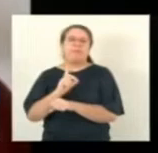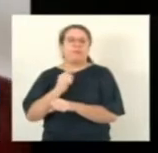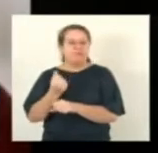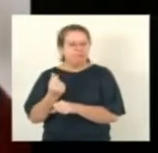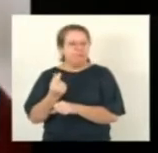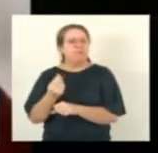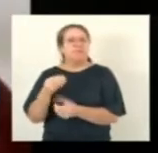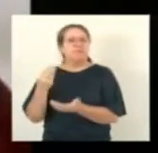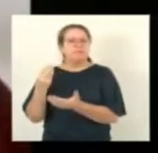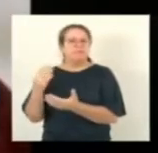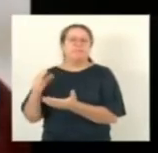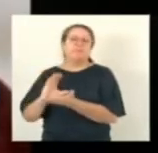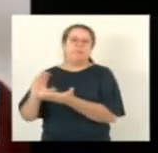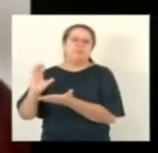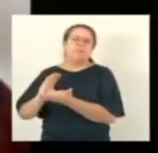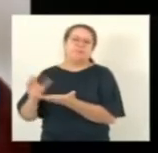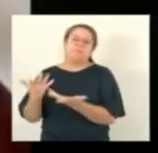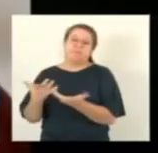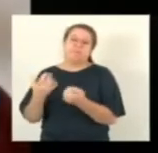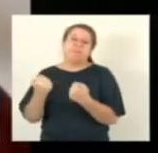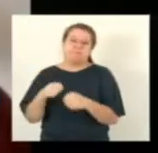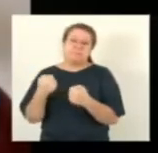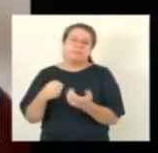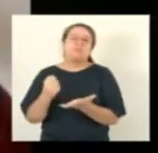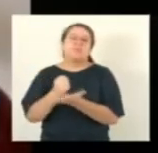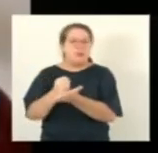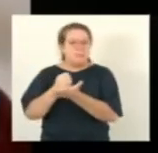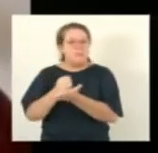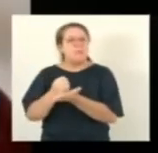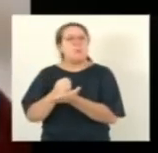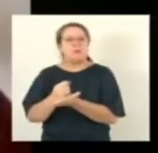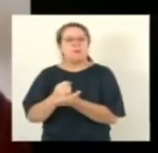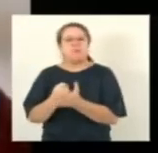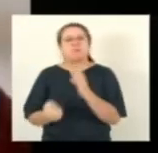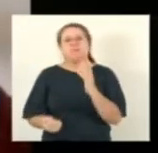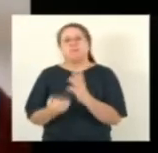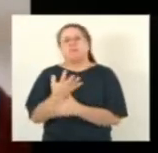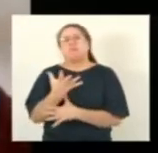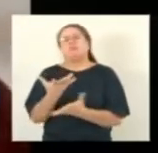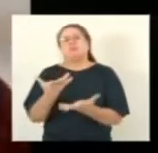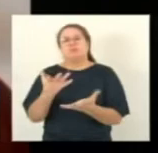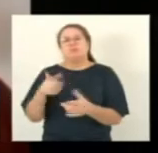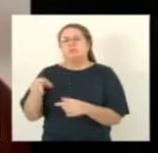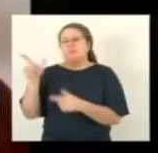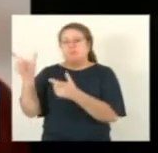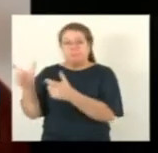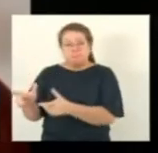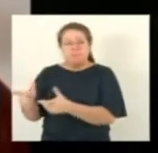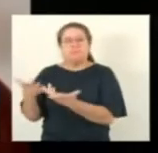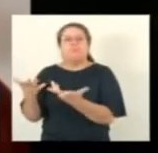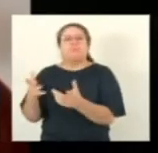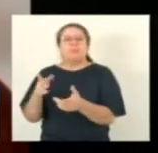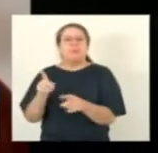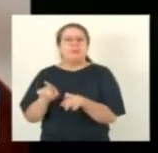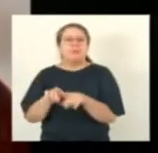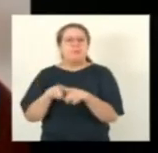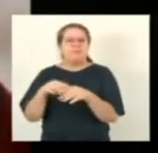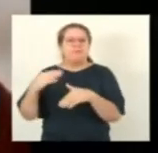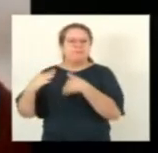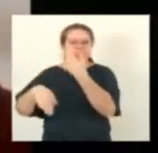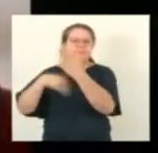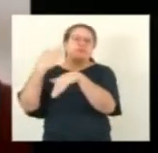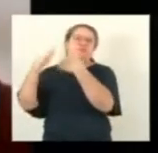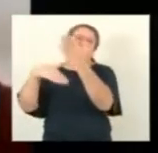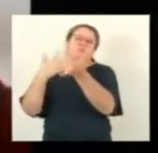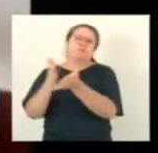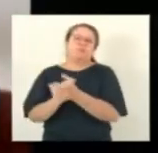muito obrigado saúde para todos principalmente para o povo de Iguaçuí que tem no Valmir Santiago esse